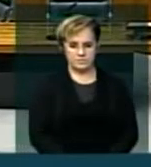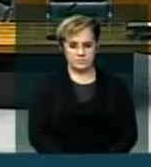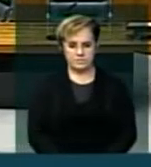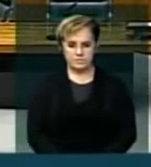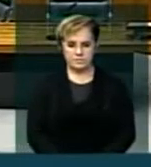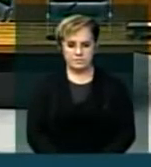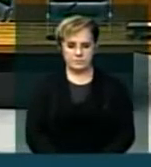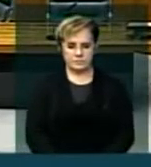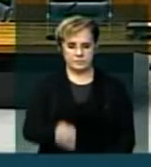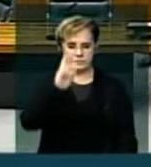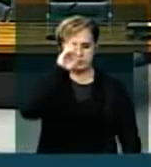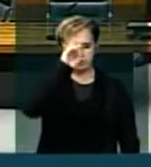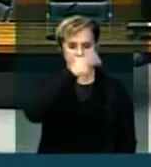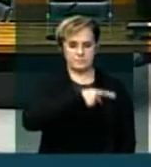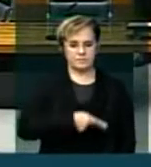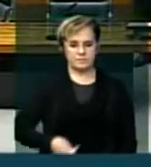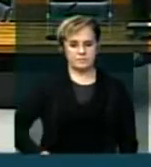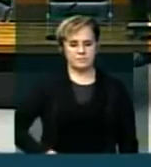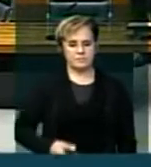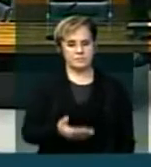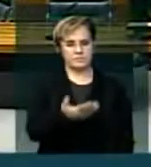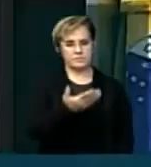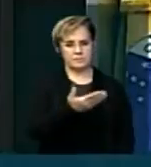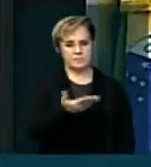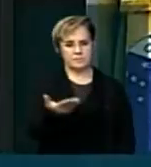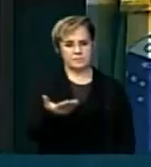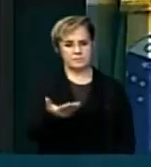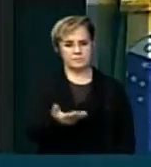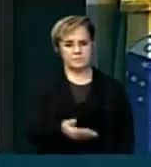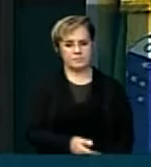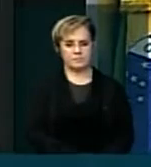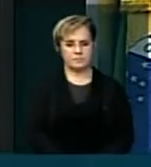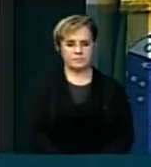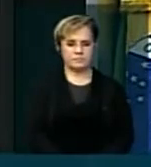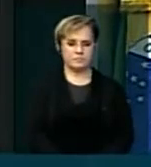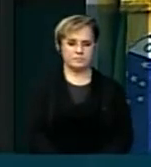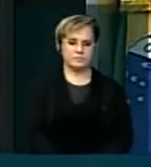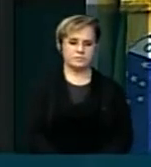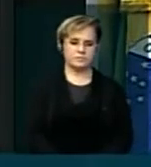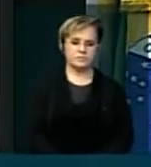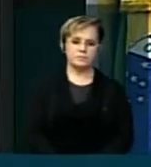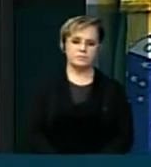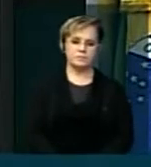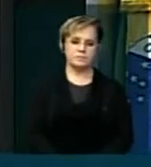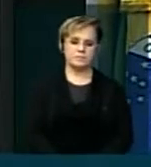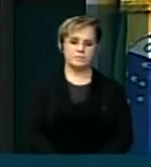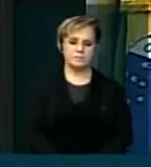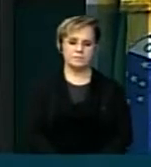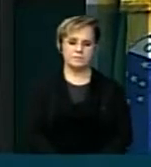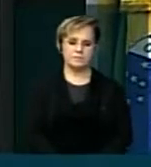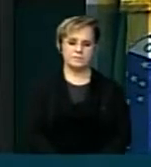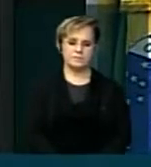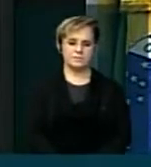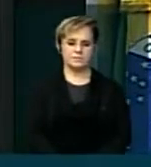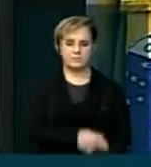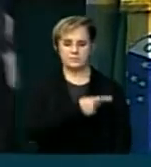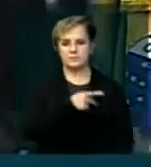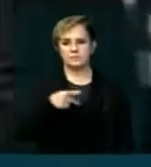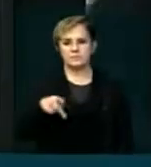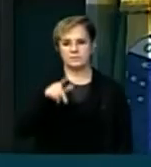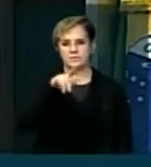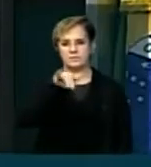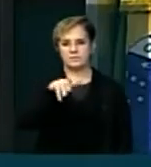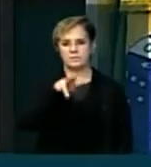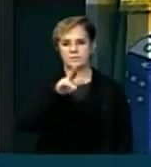Senhor Presidente desta Casa, que preside a exceção, Presidente Júlio Delgado,